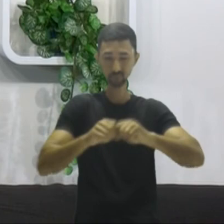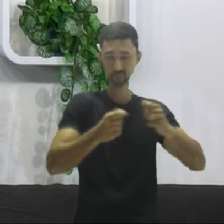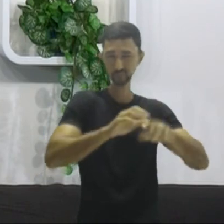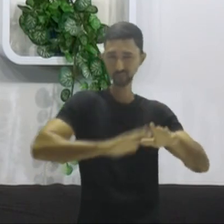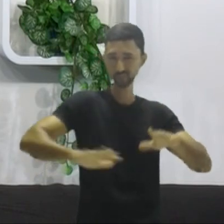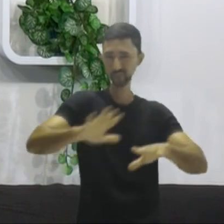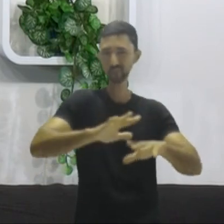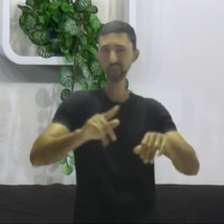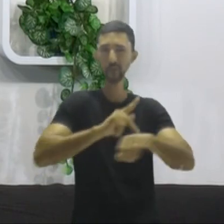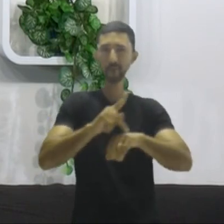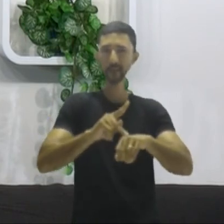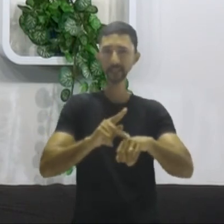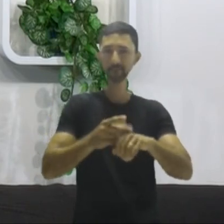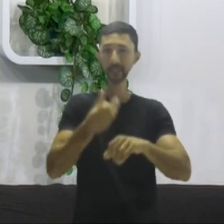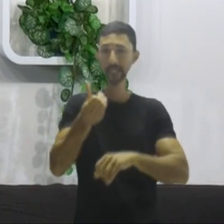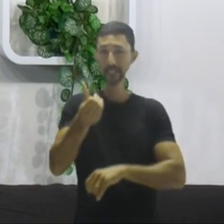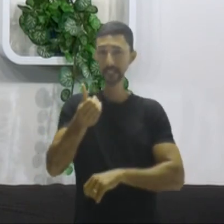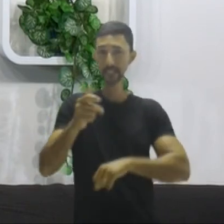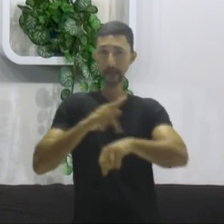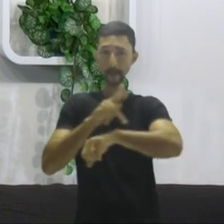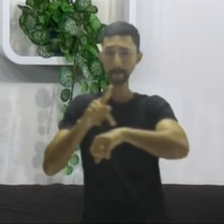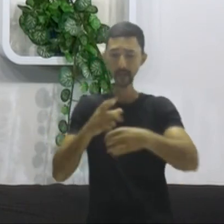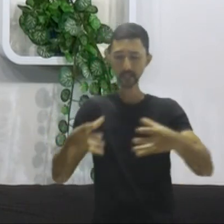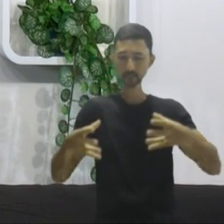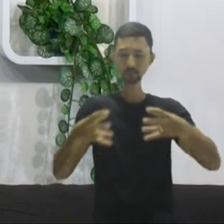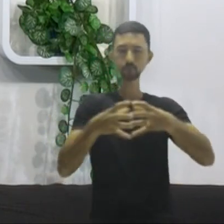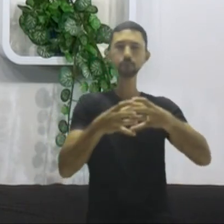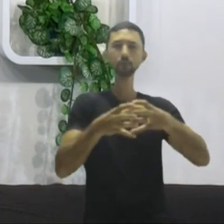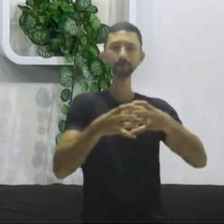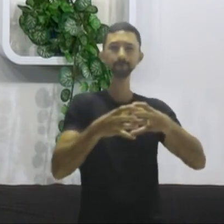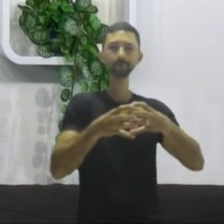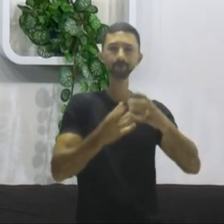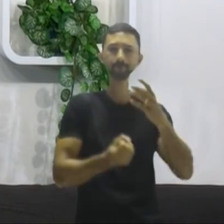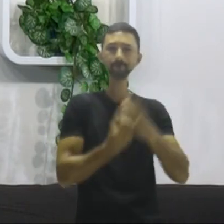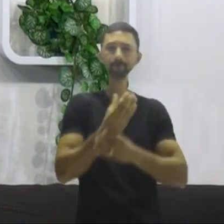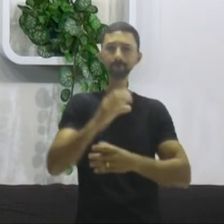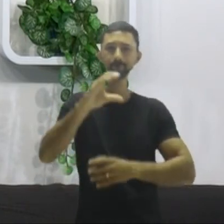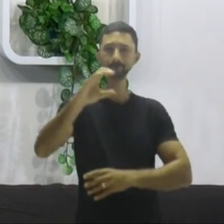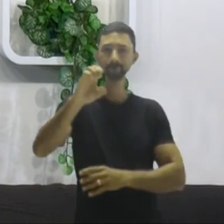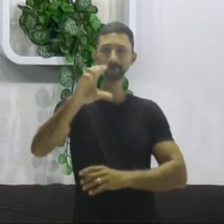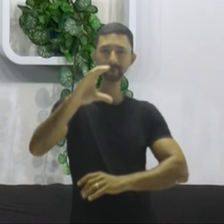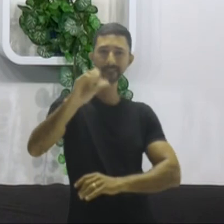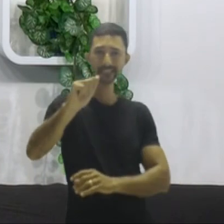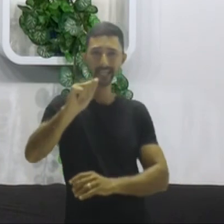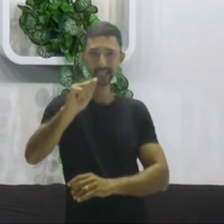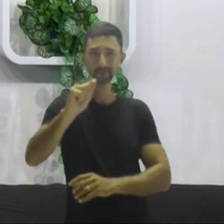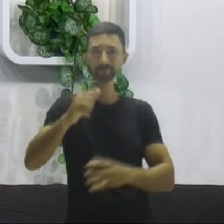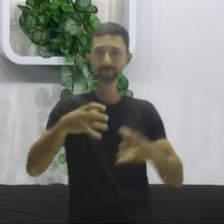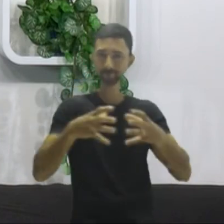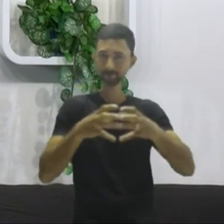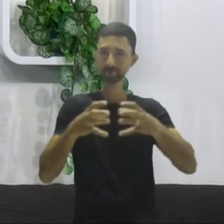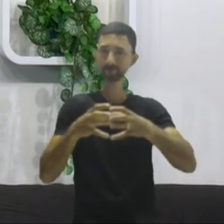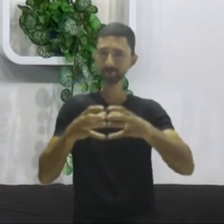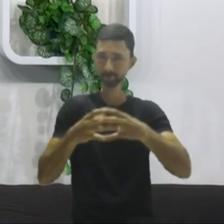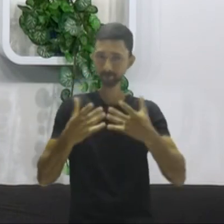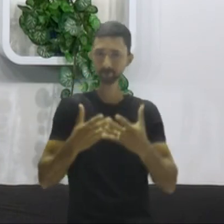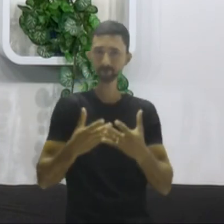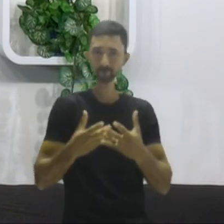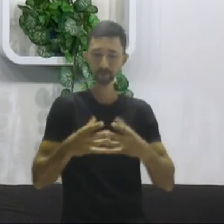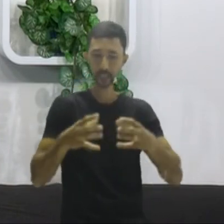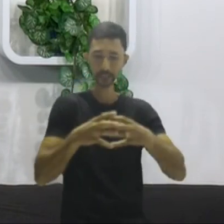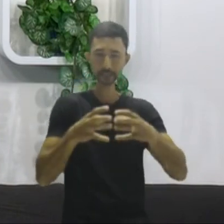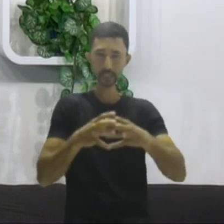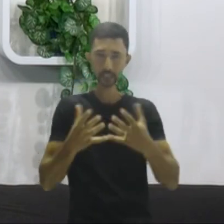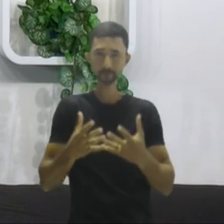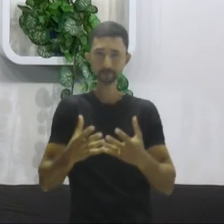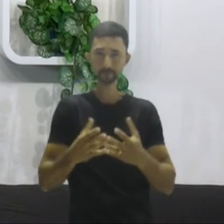seis países se juntaram e formaram a SECA, Comunidade Europeia do Carvão e